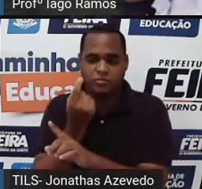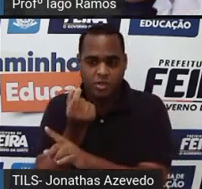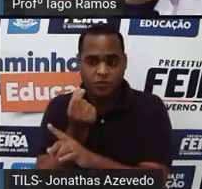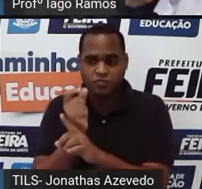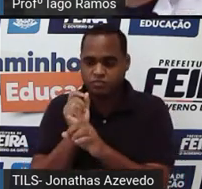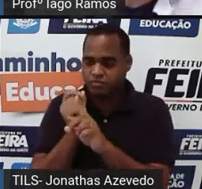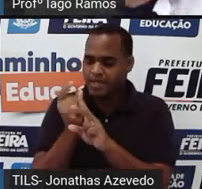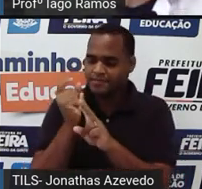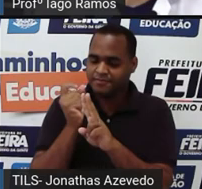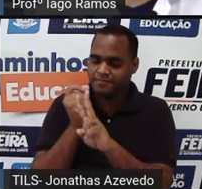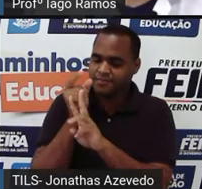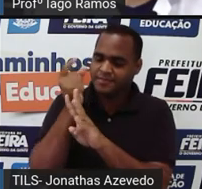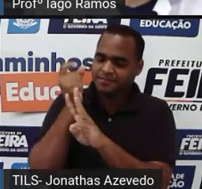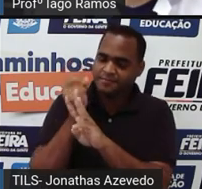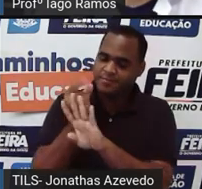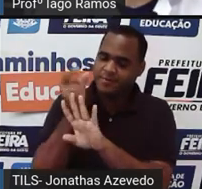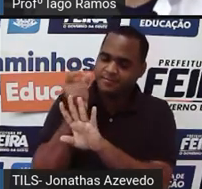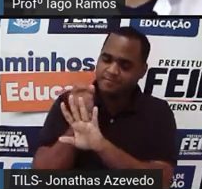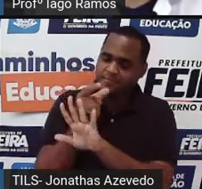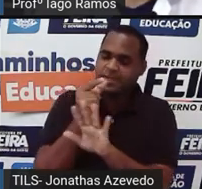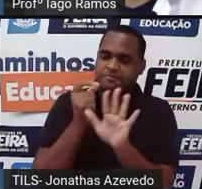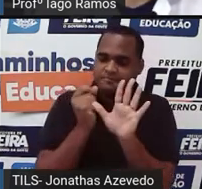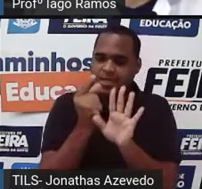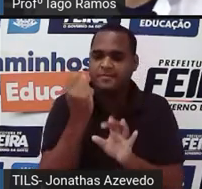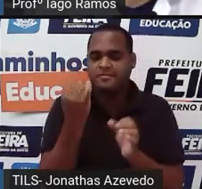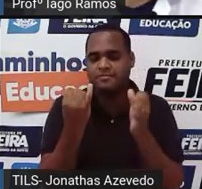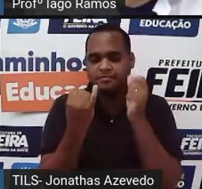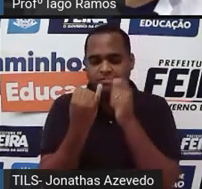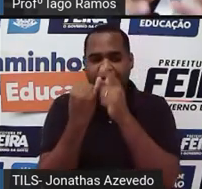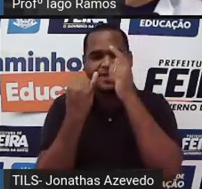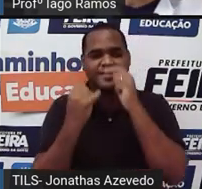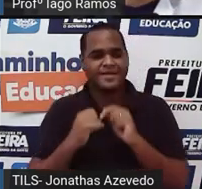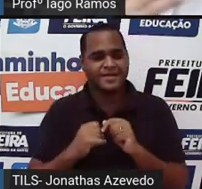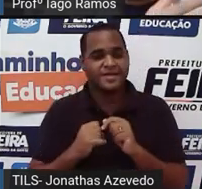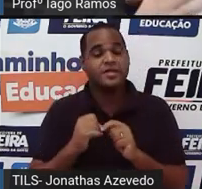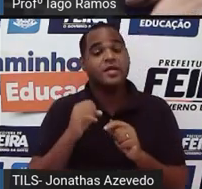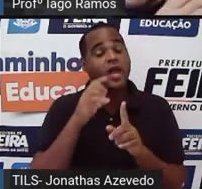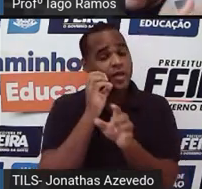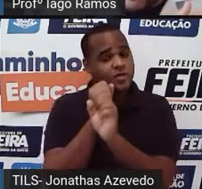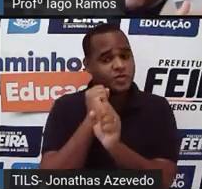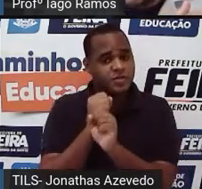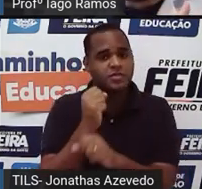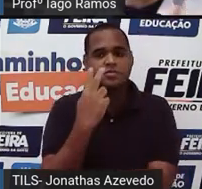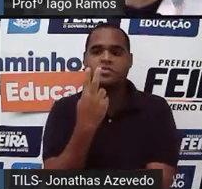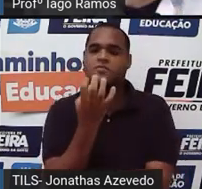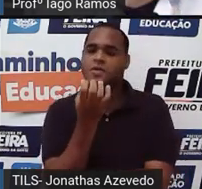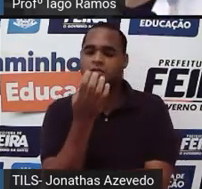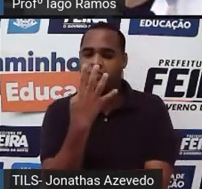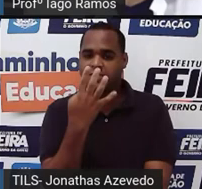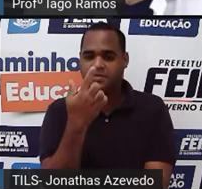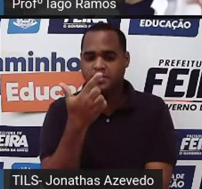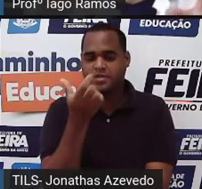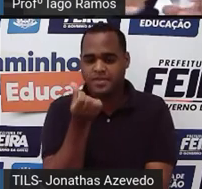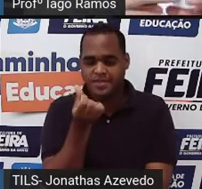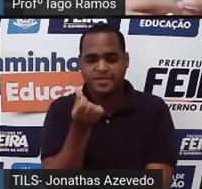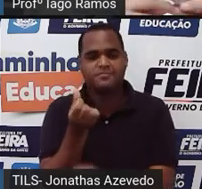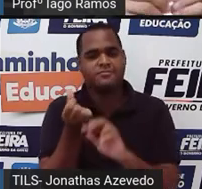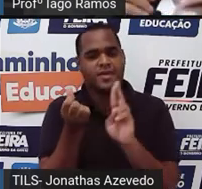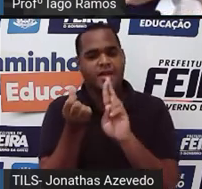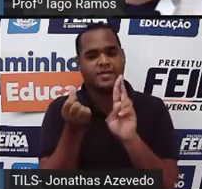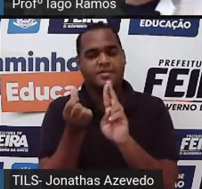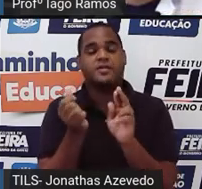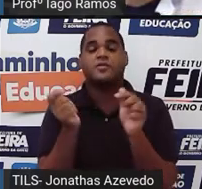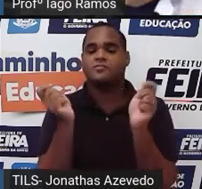e no final vai dar duzentos e quarenta e seis então você vai pegar os duzentos e quarenta e seis reais e vai